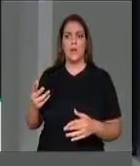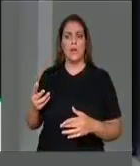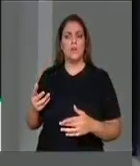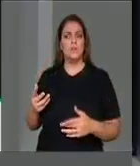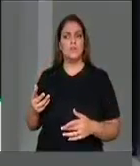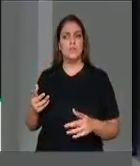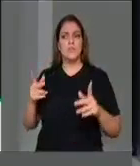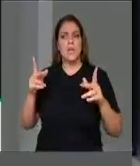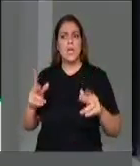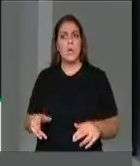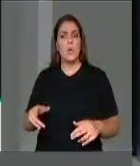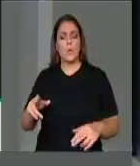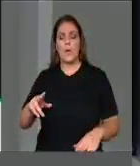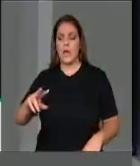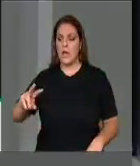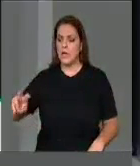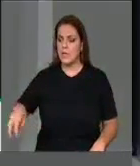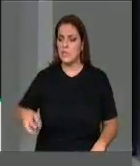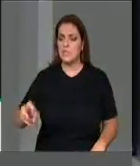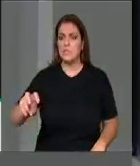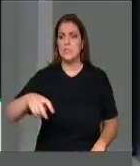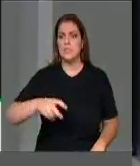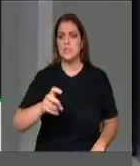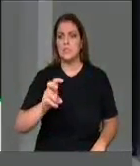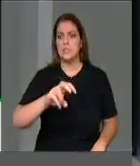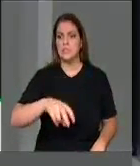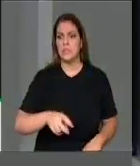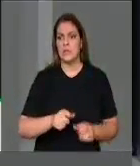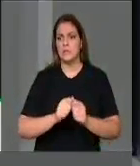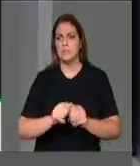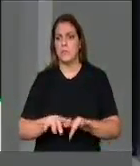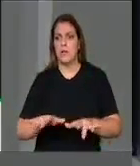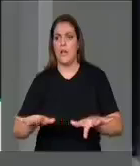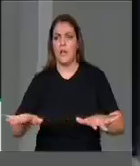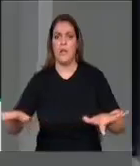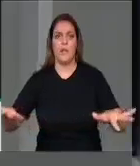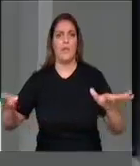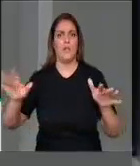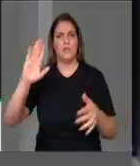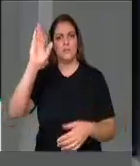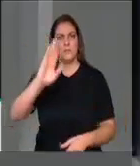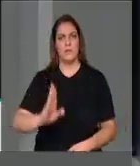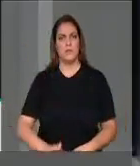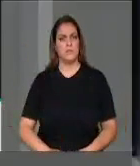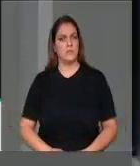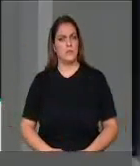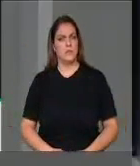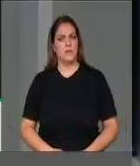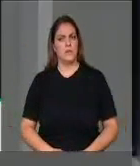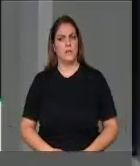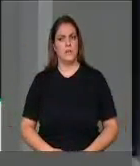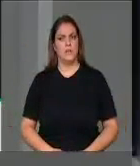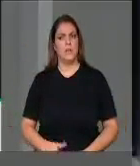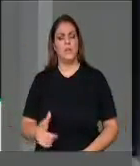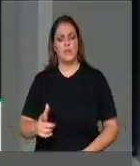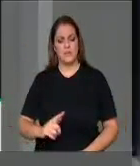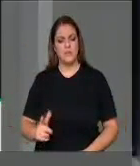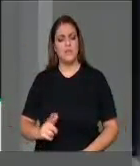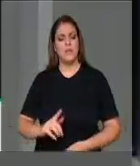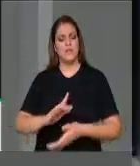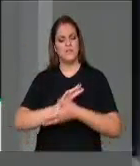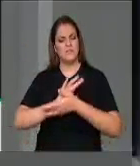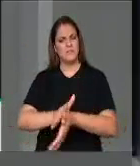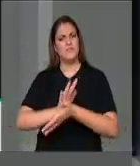da serpente, começam a chocar em nosso país. Casos de intolerância religiosa